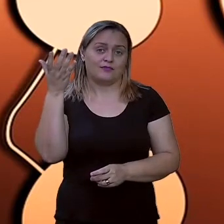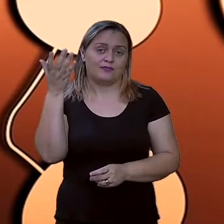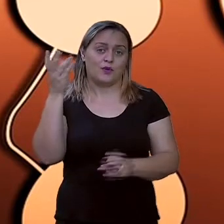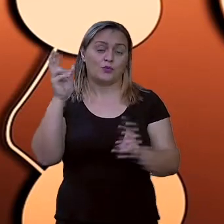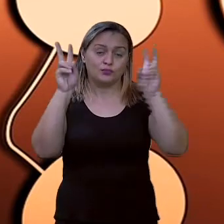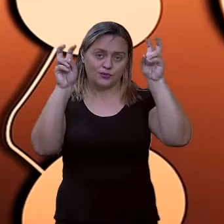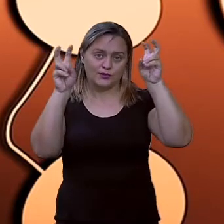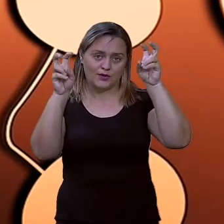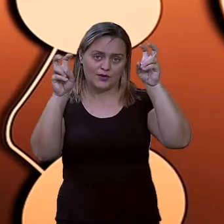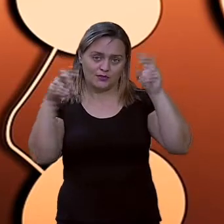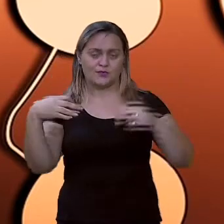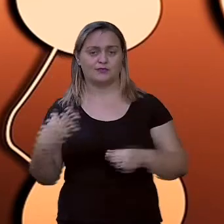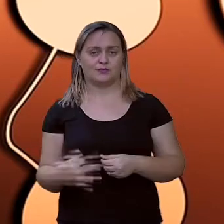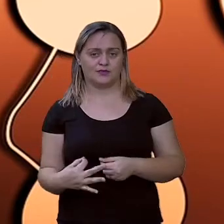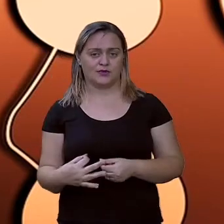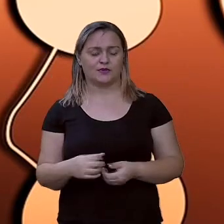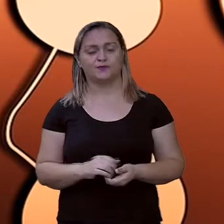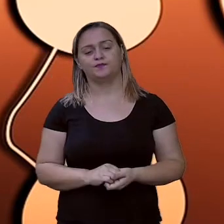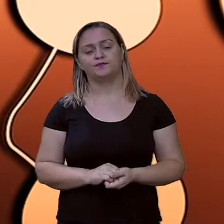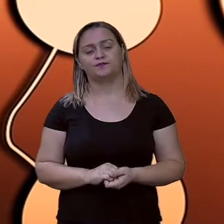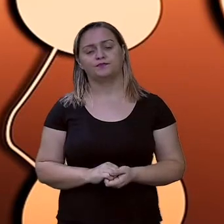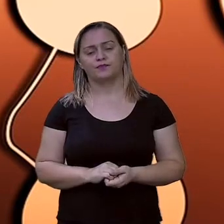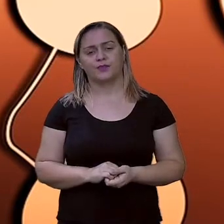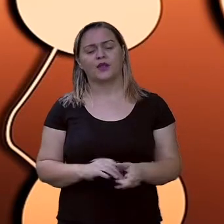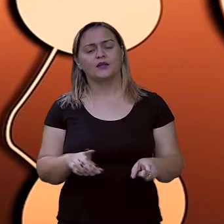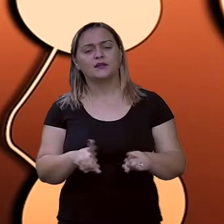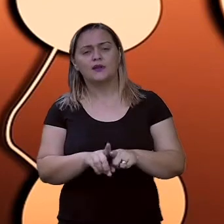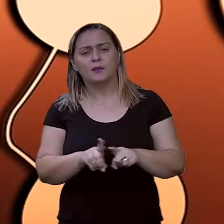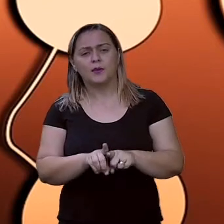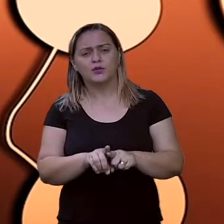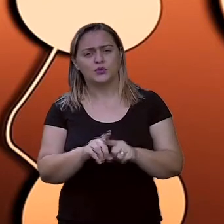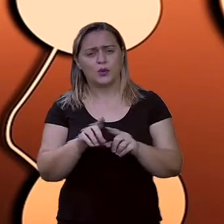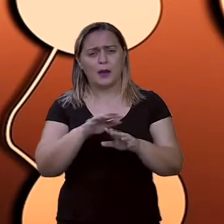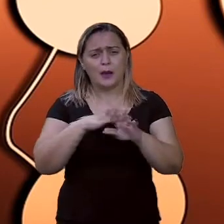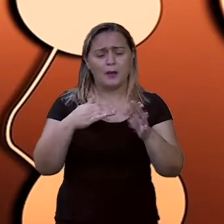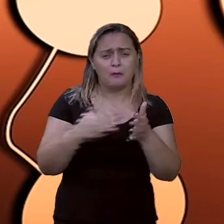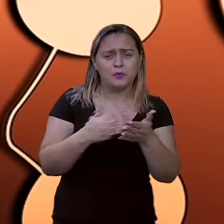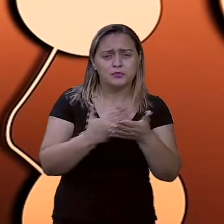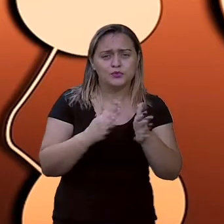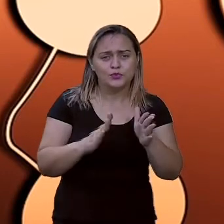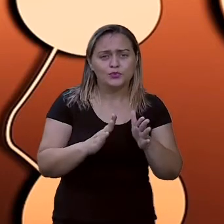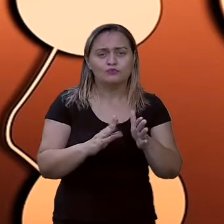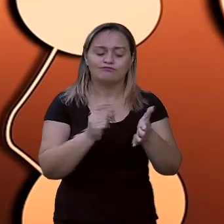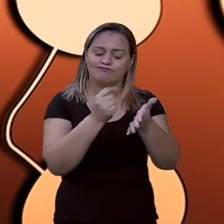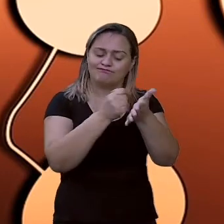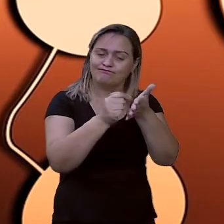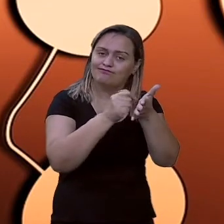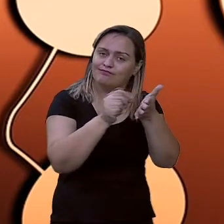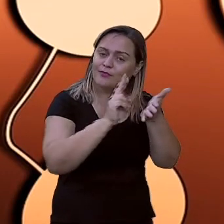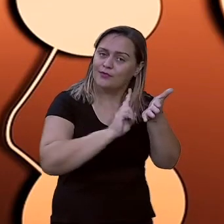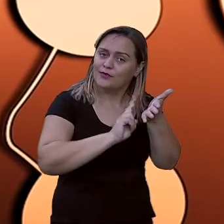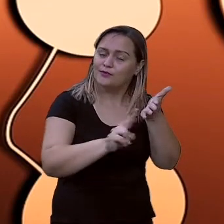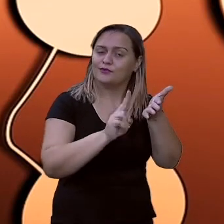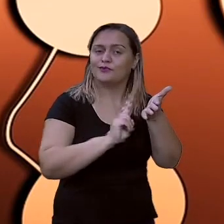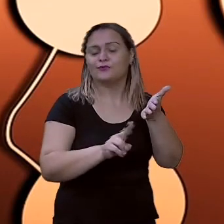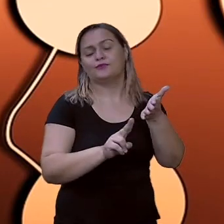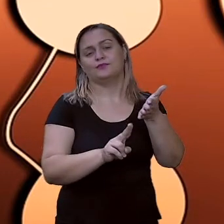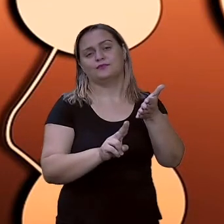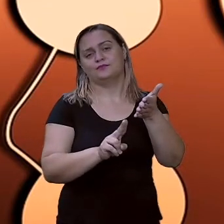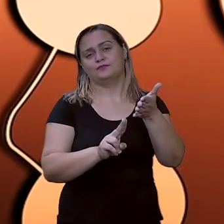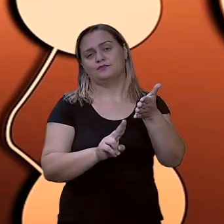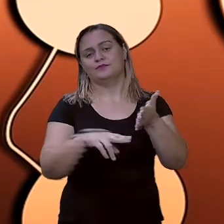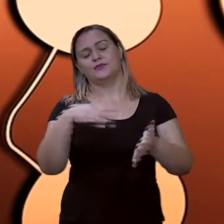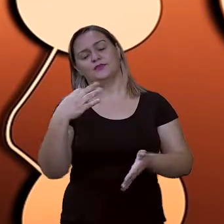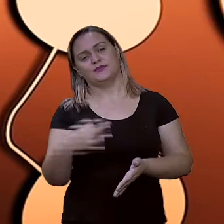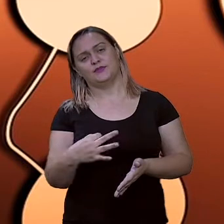ali sobre o tema proposto. E por fim, a assinatura. E quanto a essa assinatura, eu